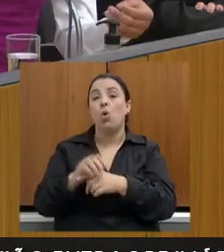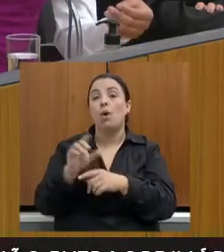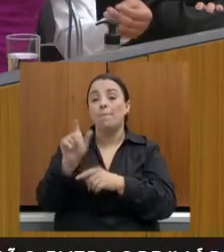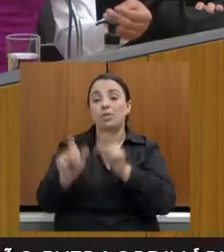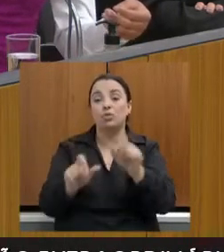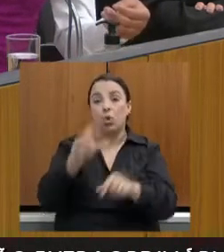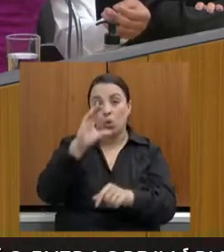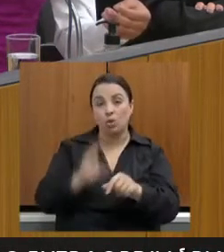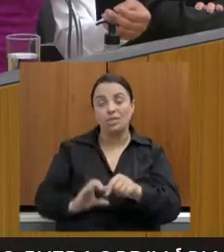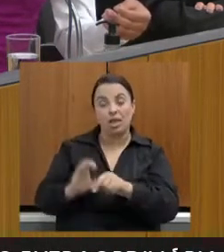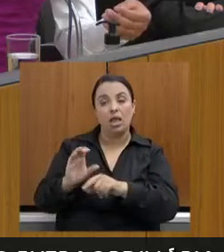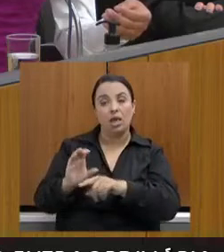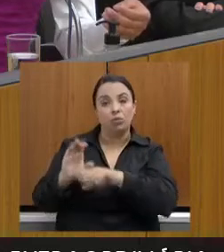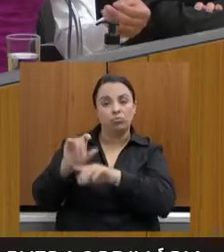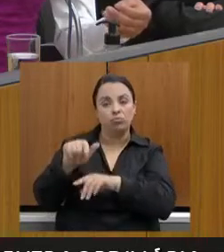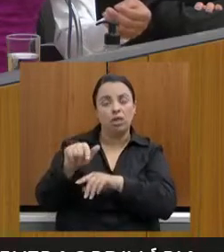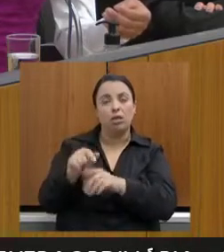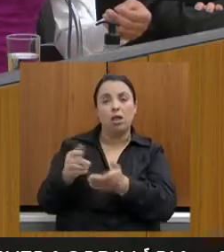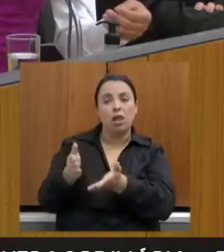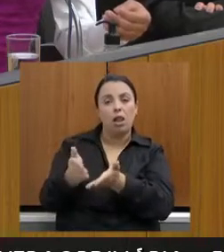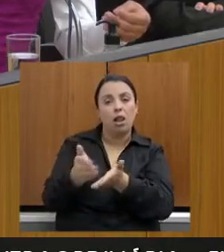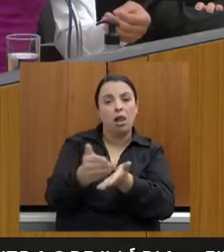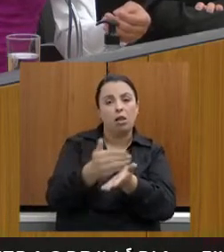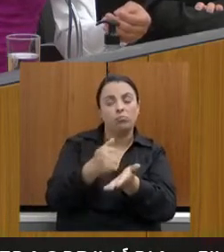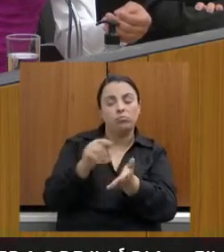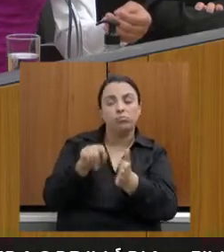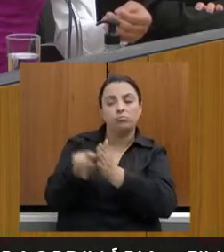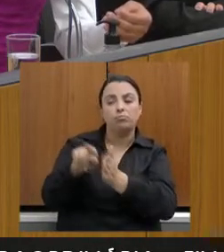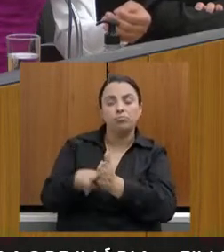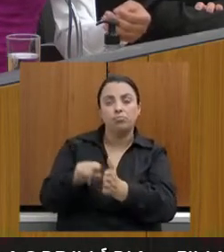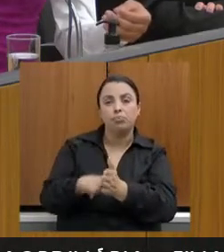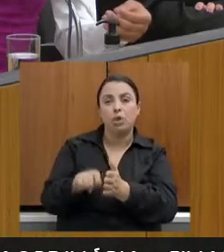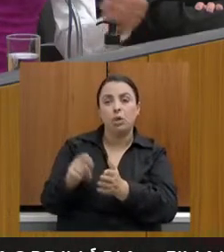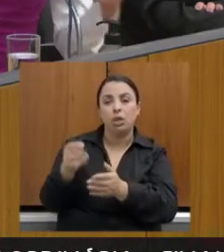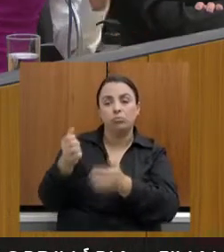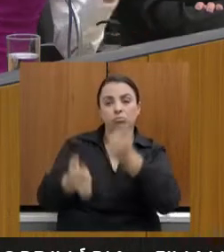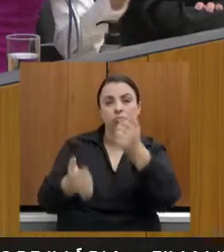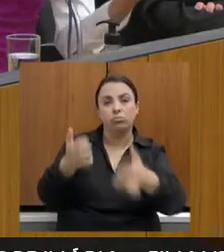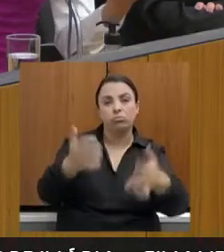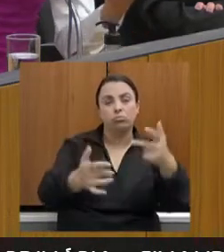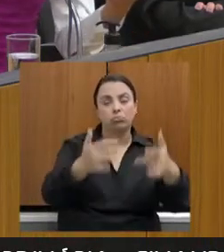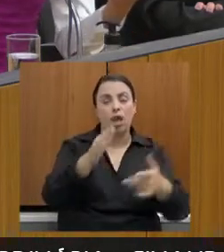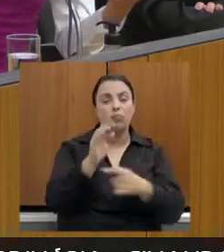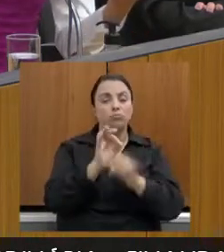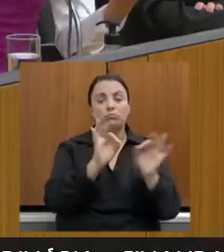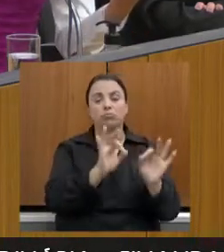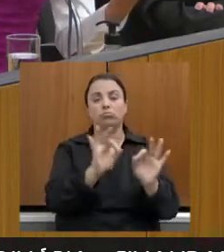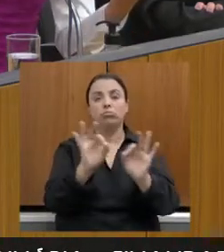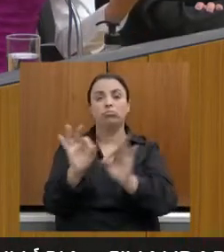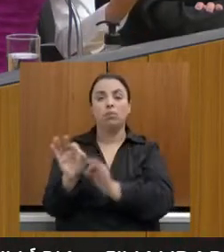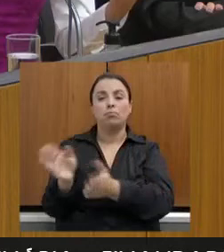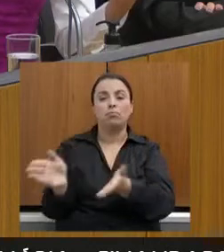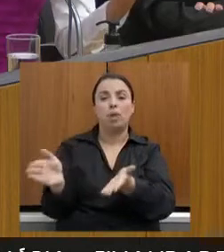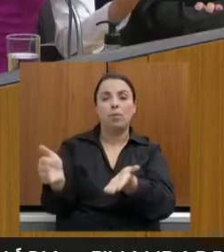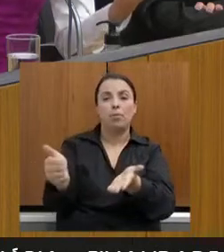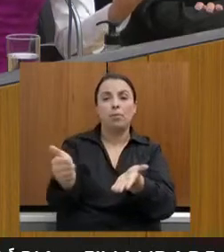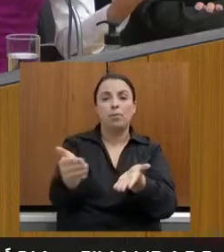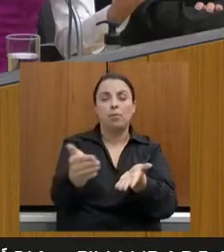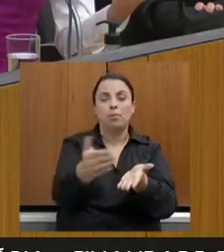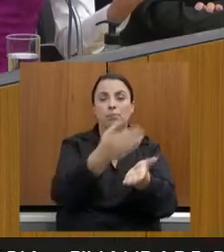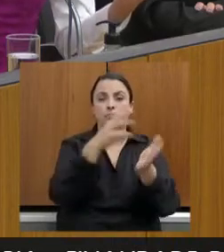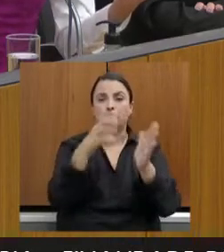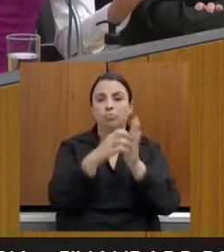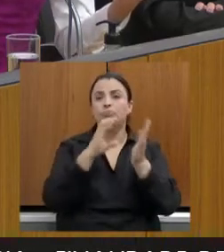aqueles que relataram dificuldade em participar, todos relataram que foi uma experiência muito positiva. E aqueles que